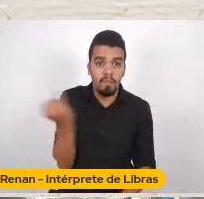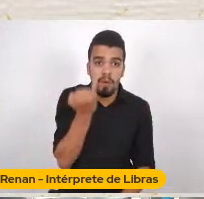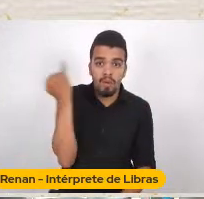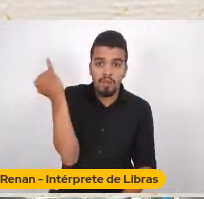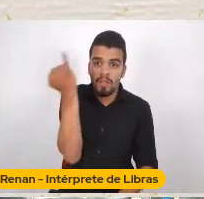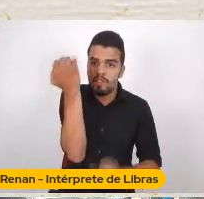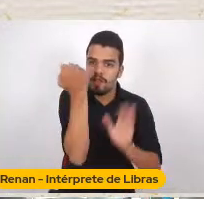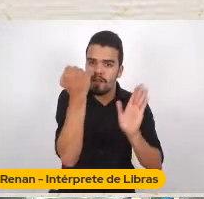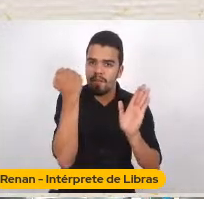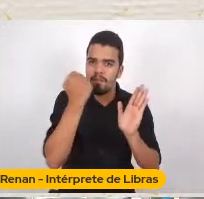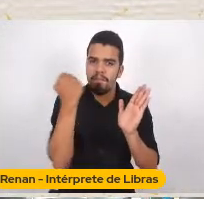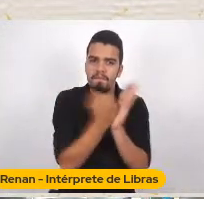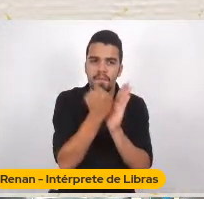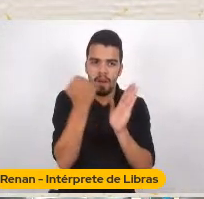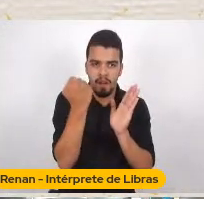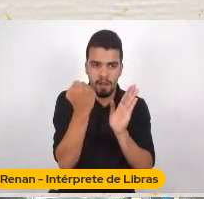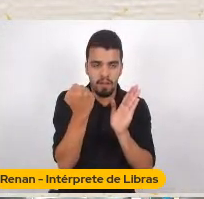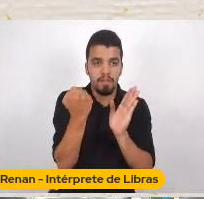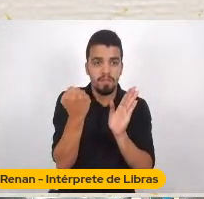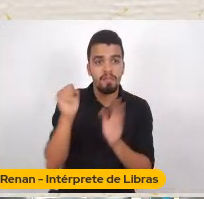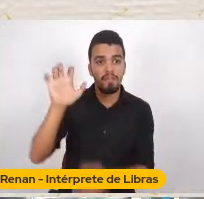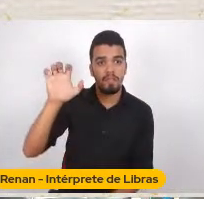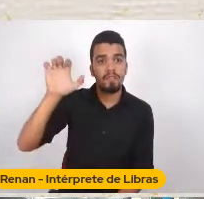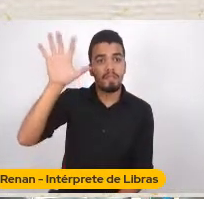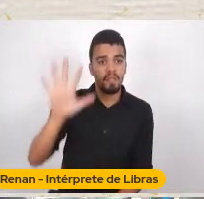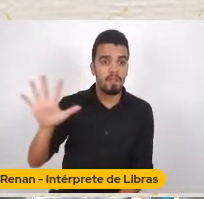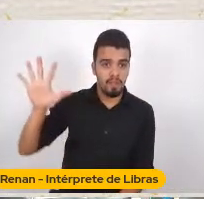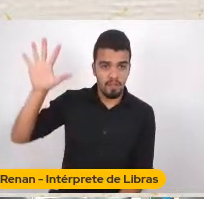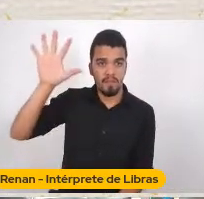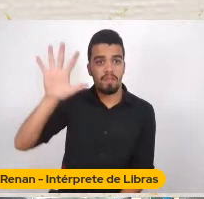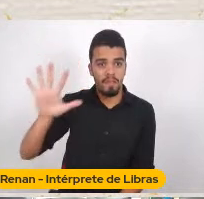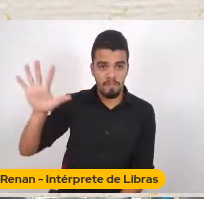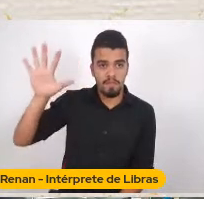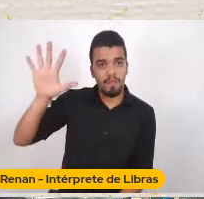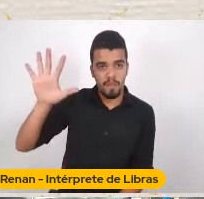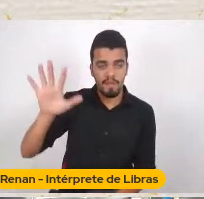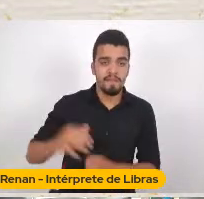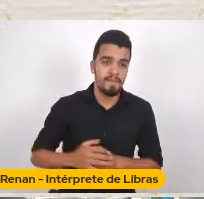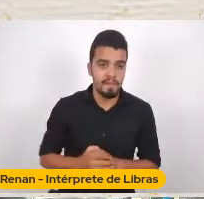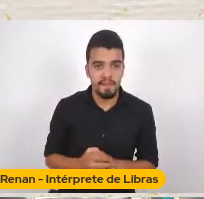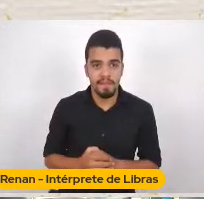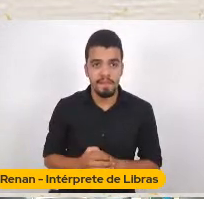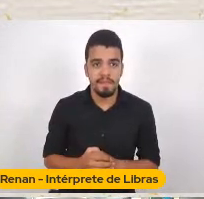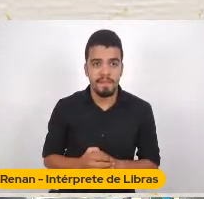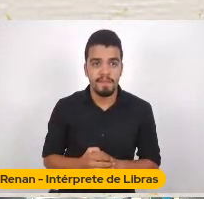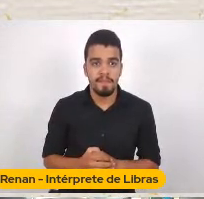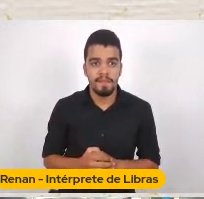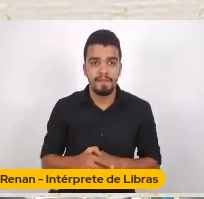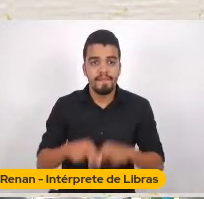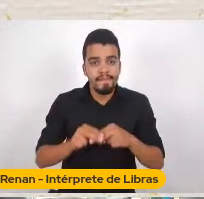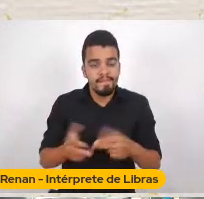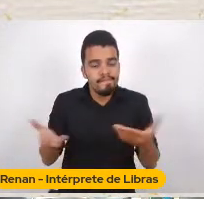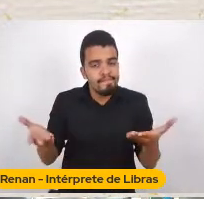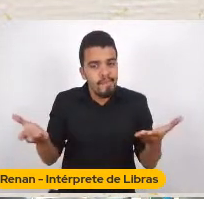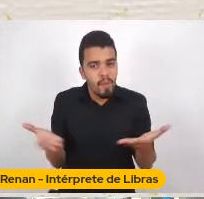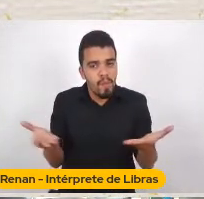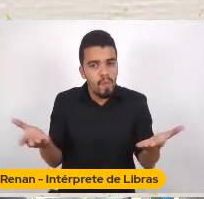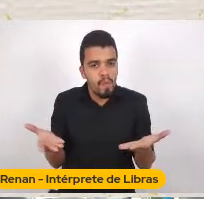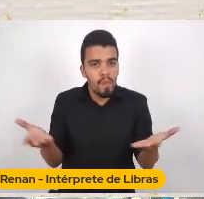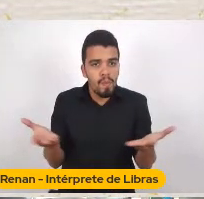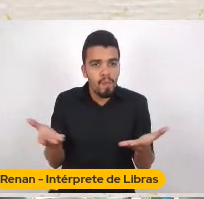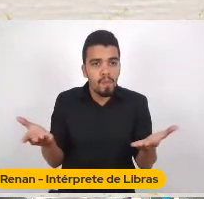operação Europeia Da orientalização E que hoje E que hoje